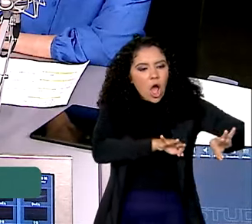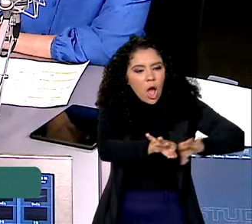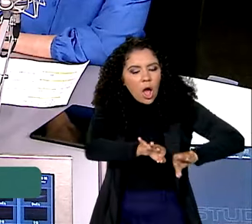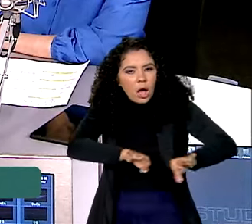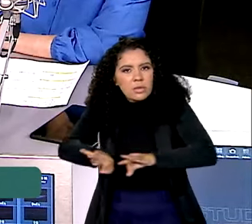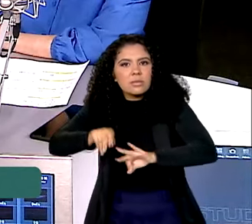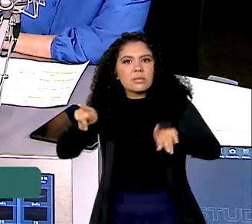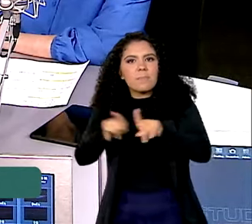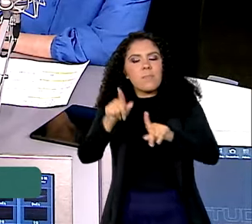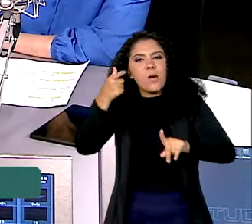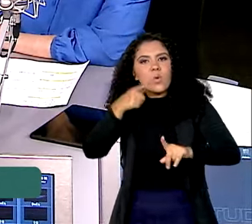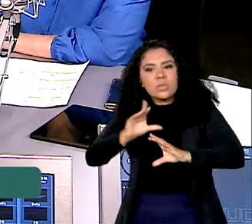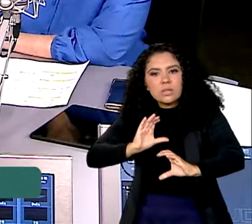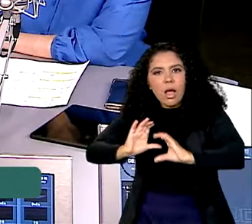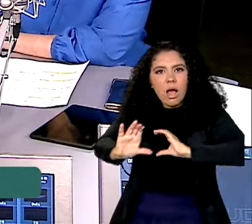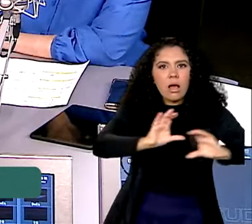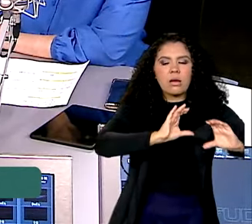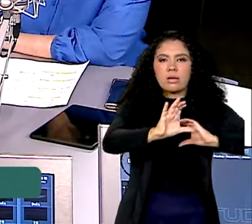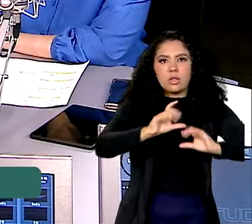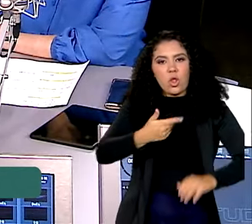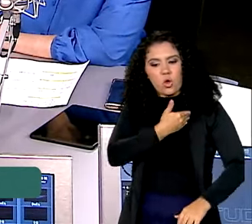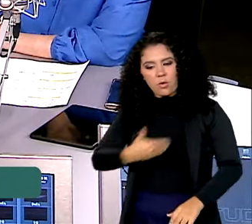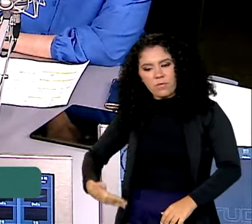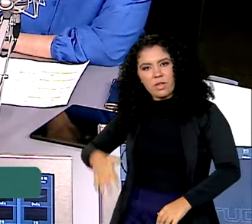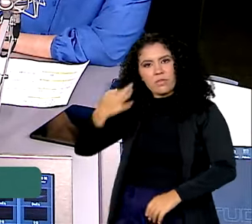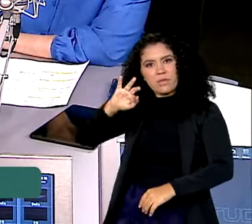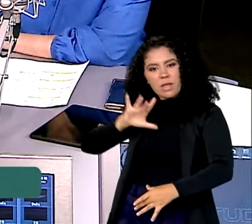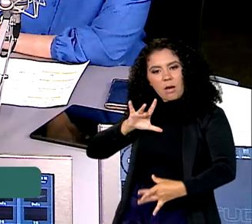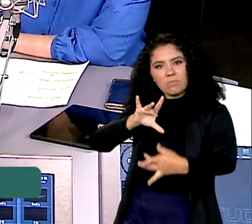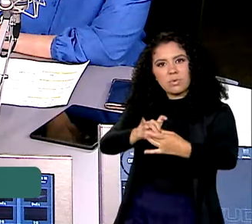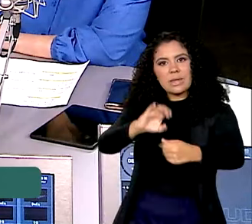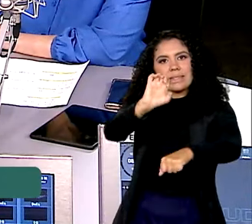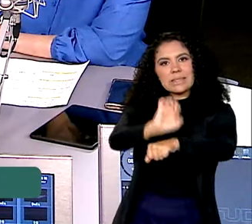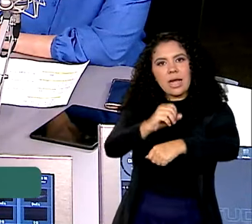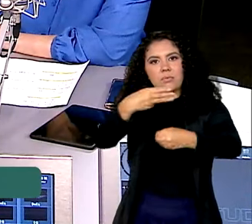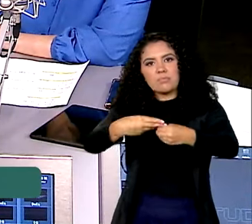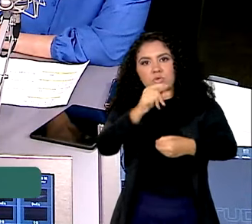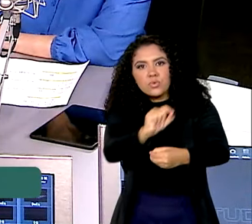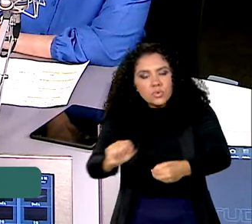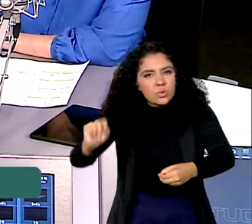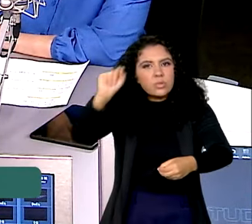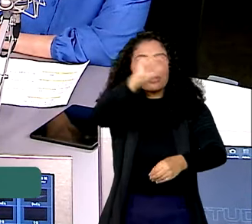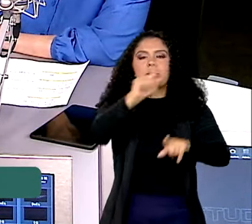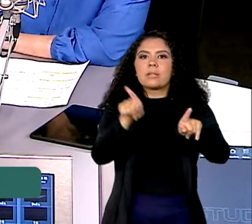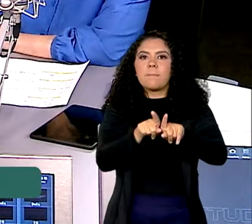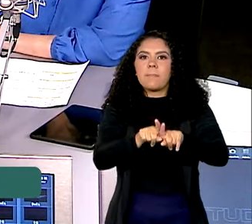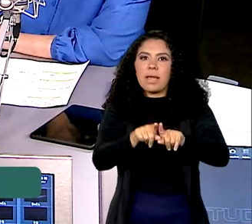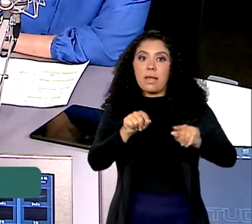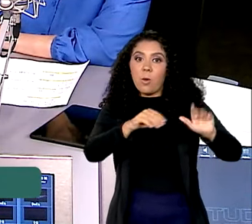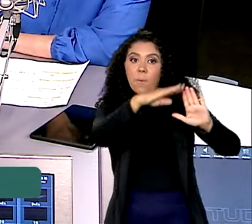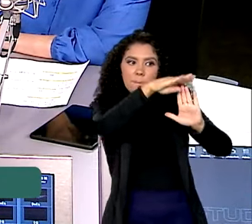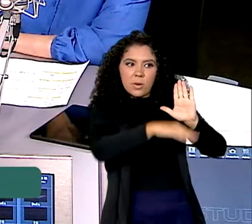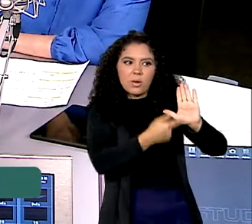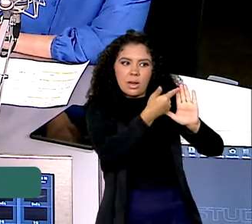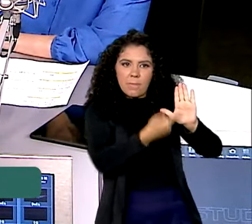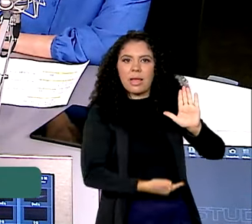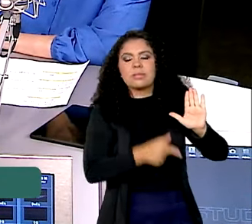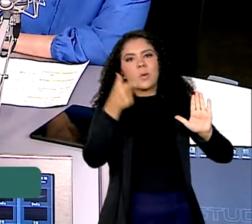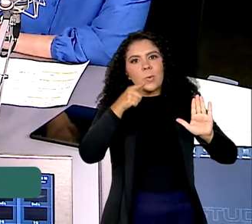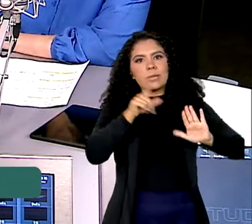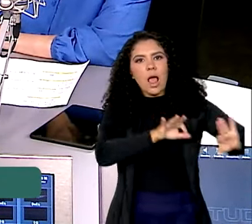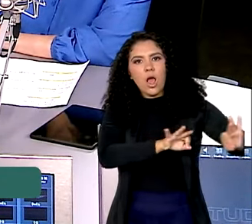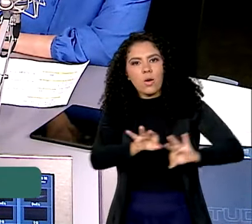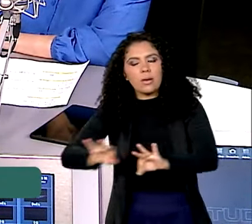uma comunicação e interatividade entre governo federal, estado e municípios, mais aguçada. E o plano organiza isso. Em regra,